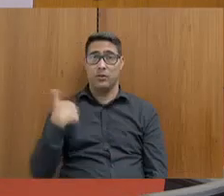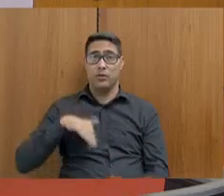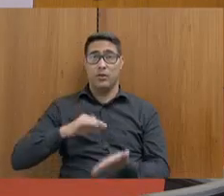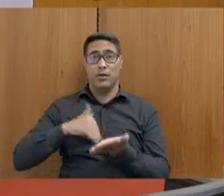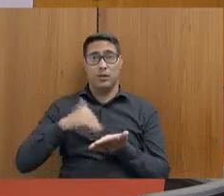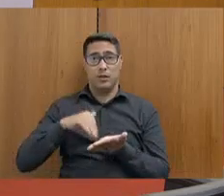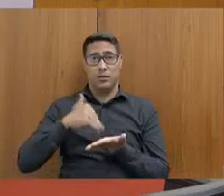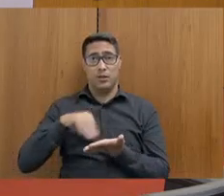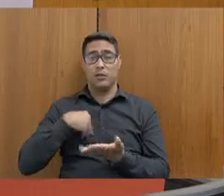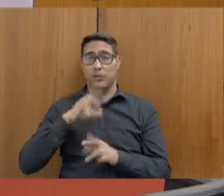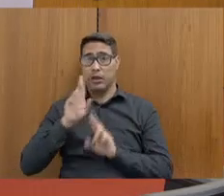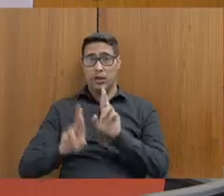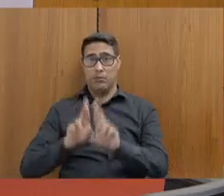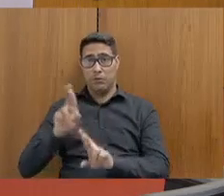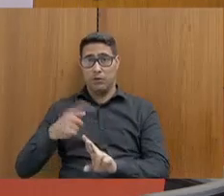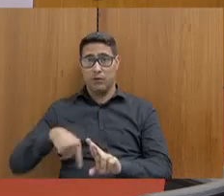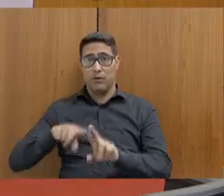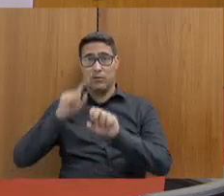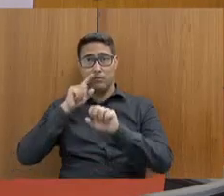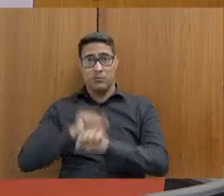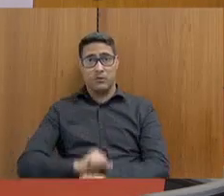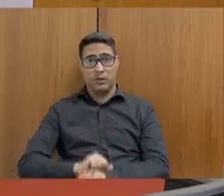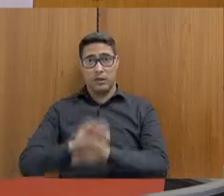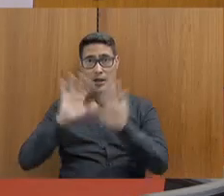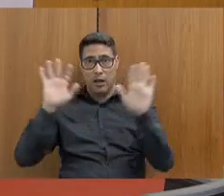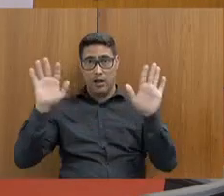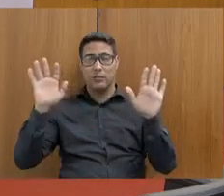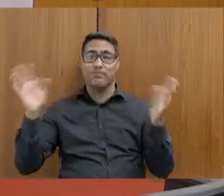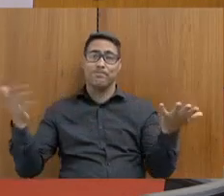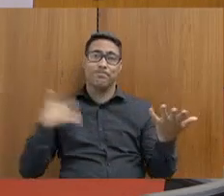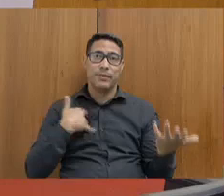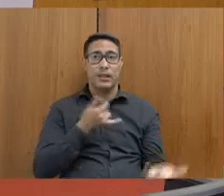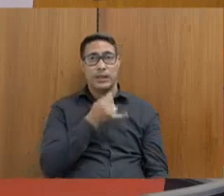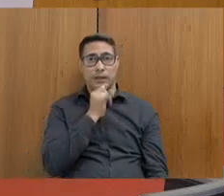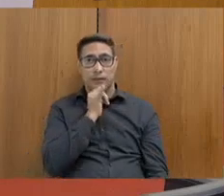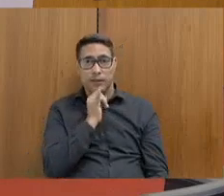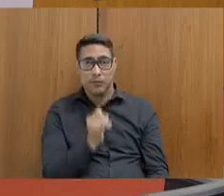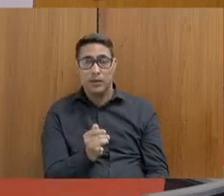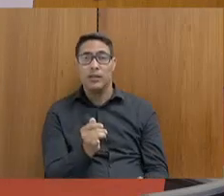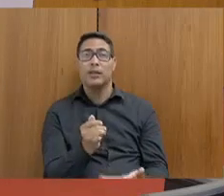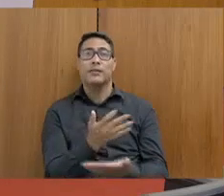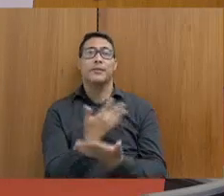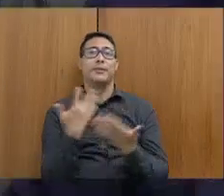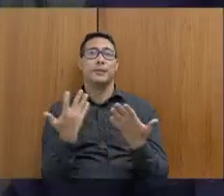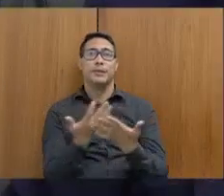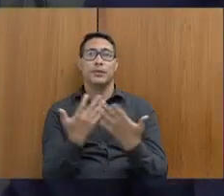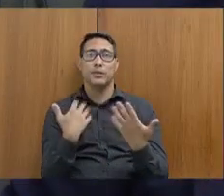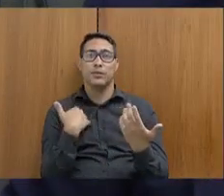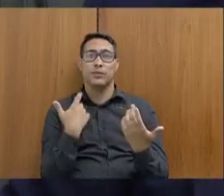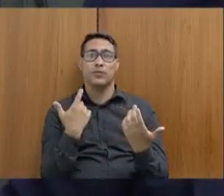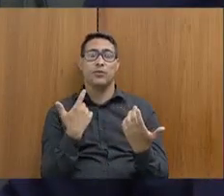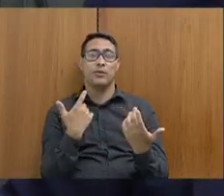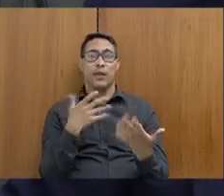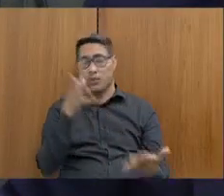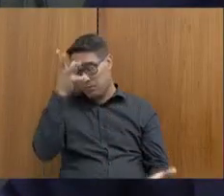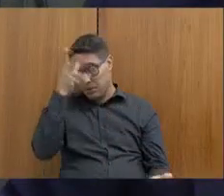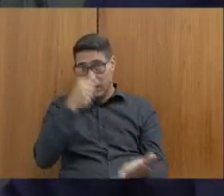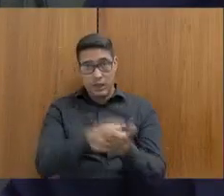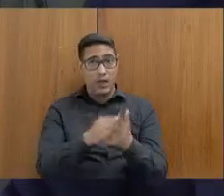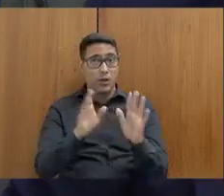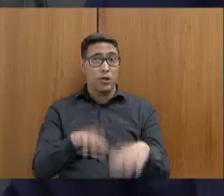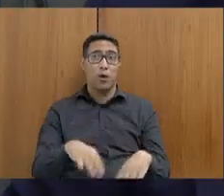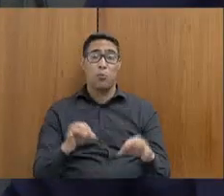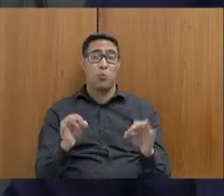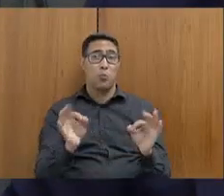As respostas foram bem claras. Lamento nós não termos ainda nenhuma decisão ou nada